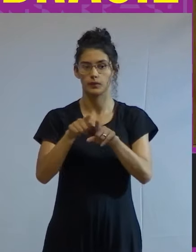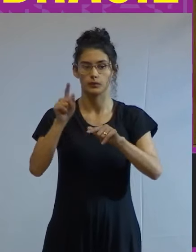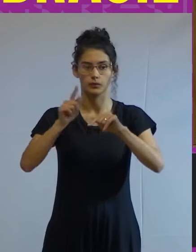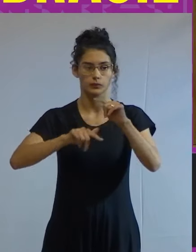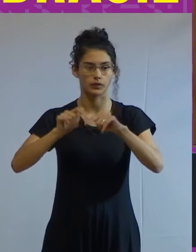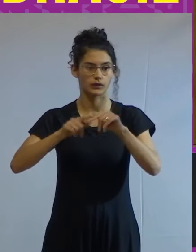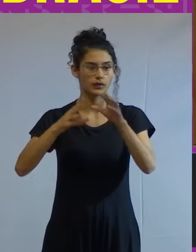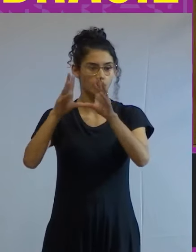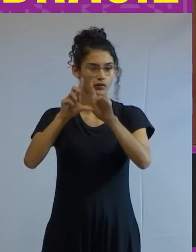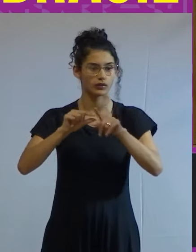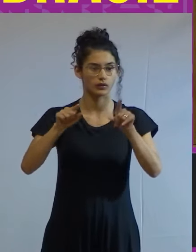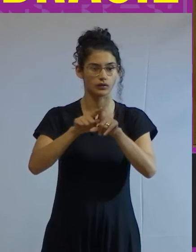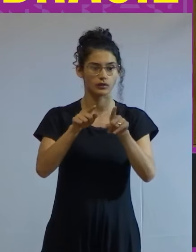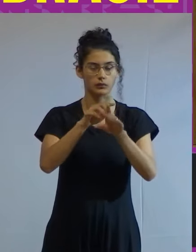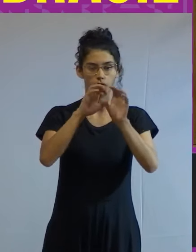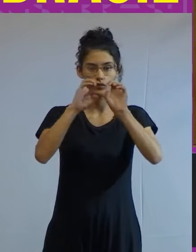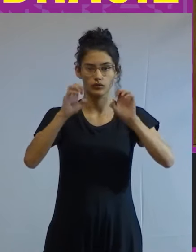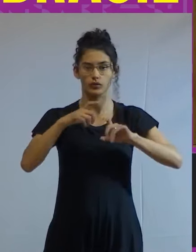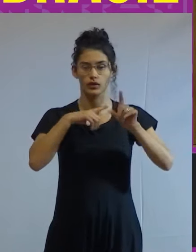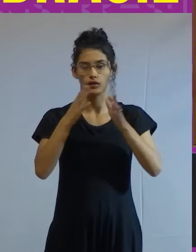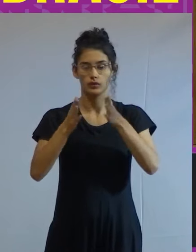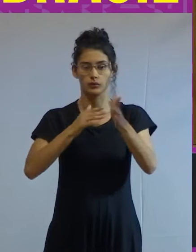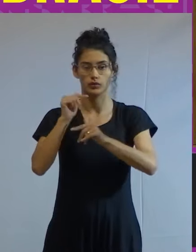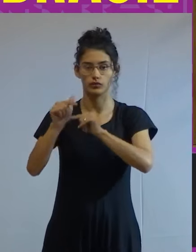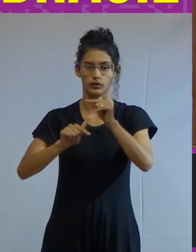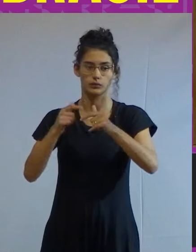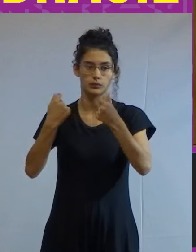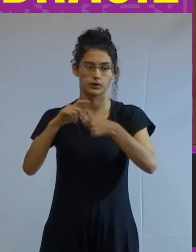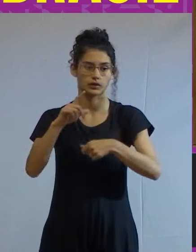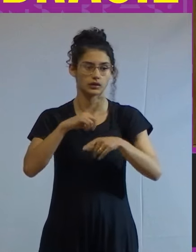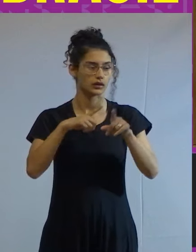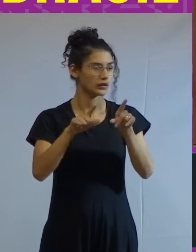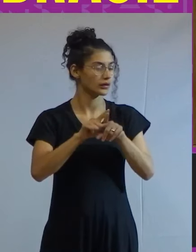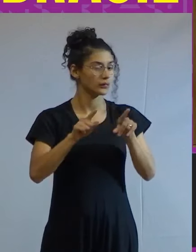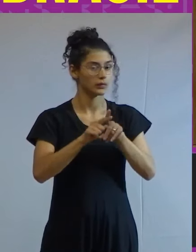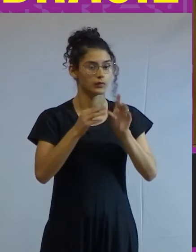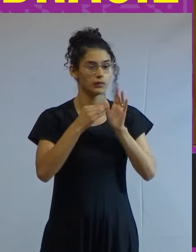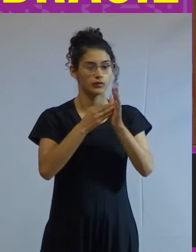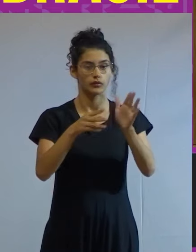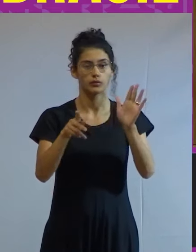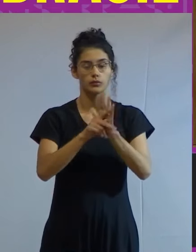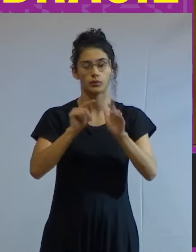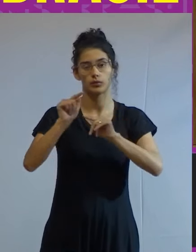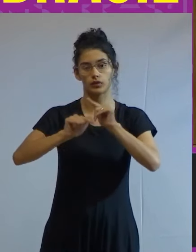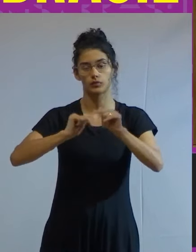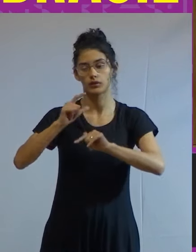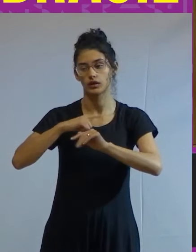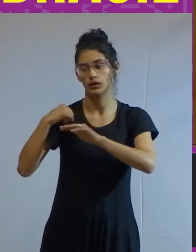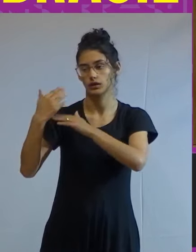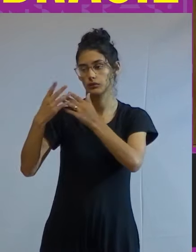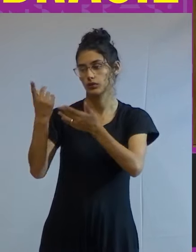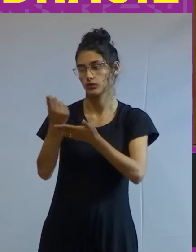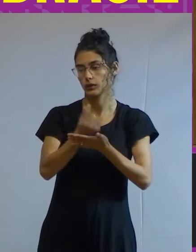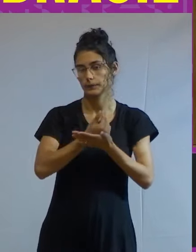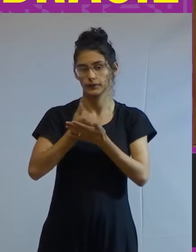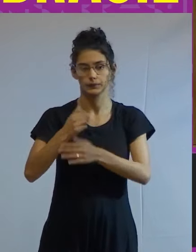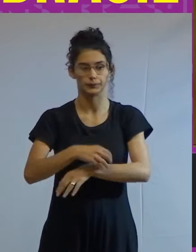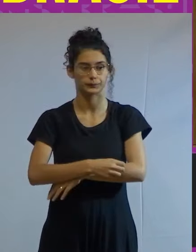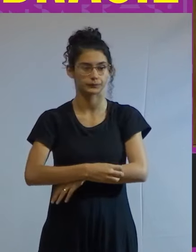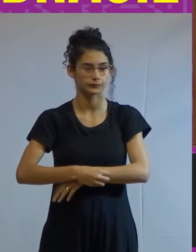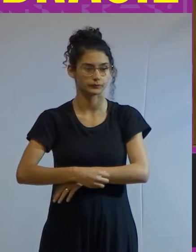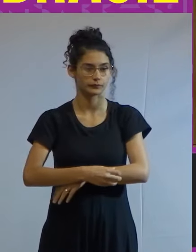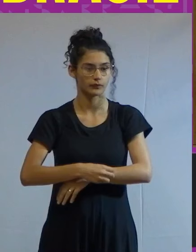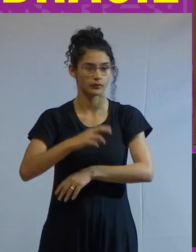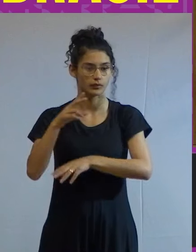reduzindo estruturalmente o tempo de trabalho necessário em benefício do trabalho excedente e do capital o que do